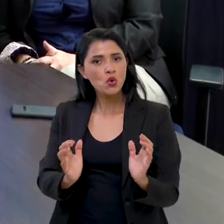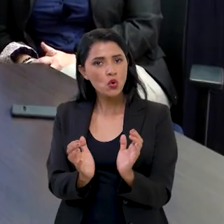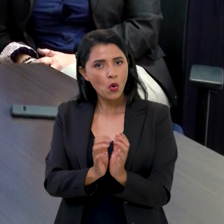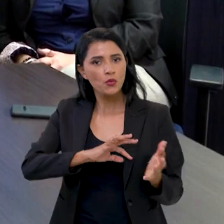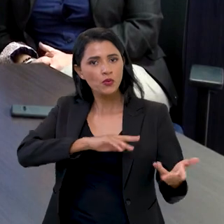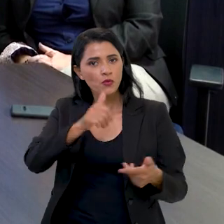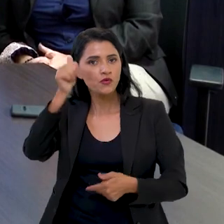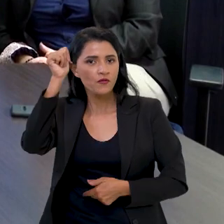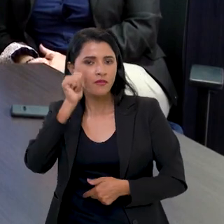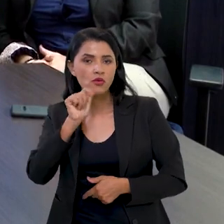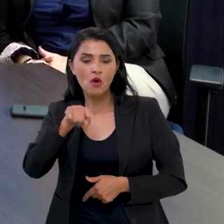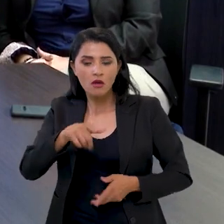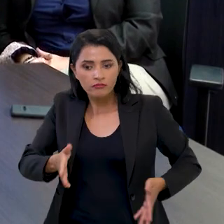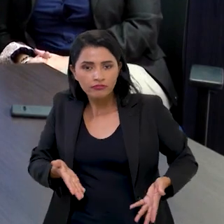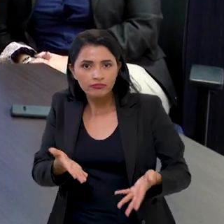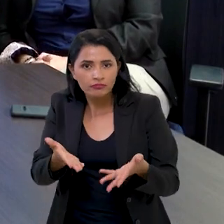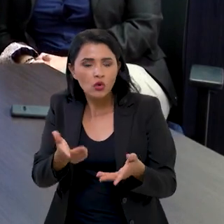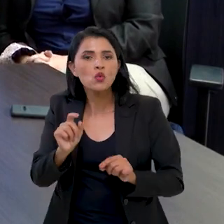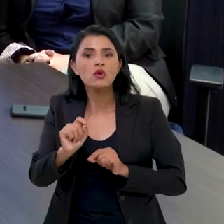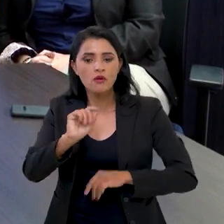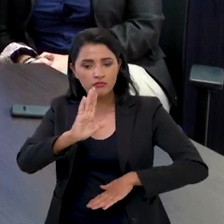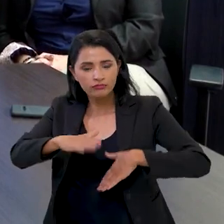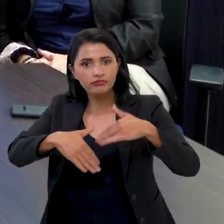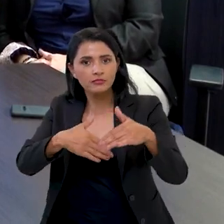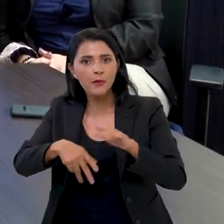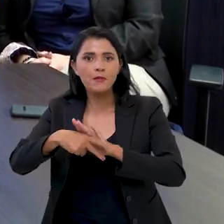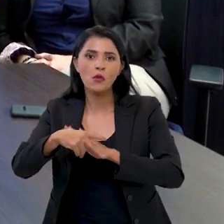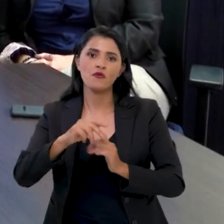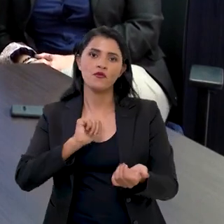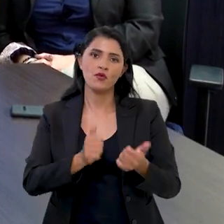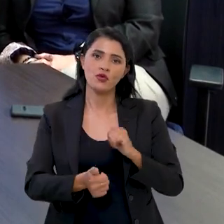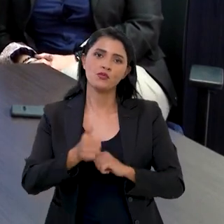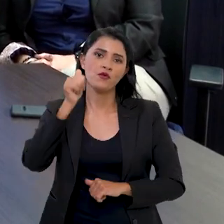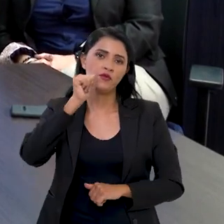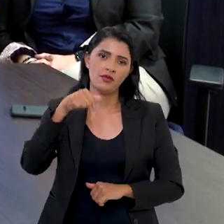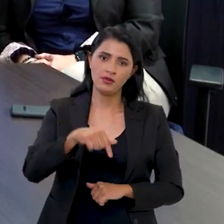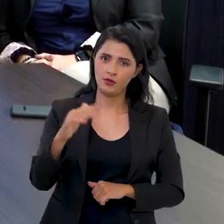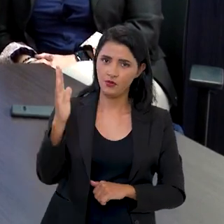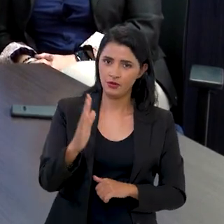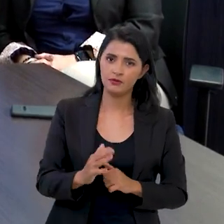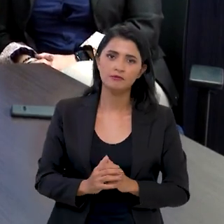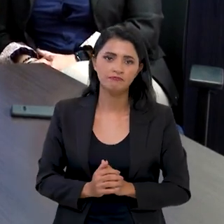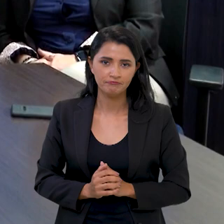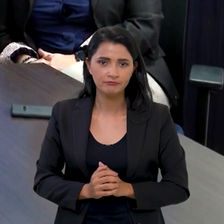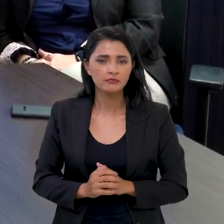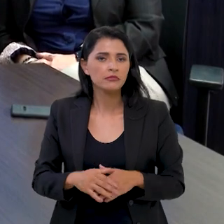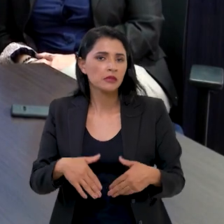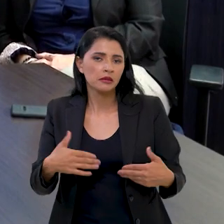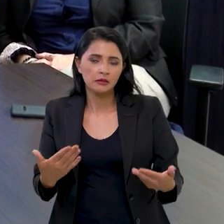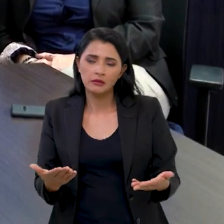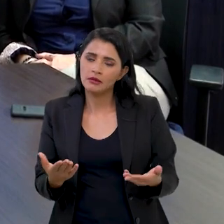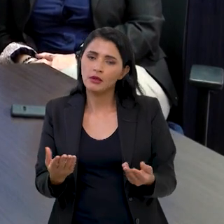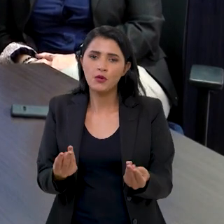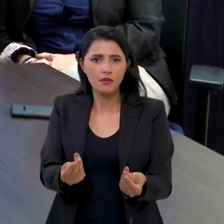Copa do Mundo Feminina seria a culminância de um processo de desenvolvimento do futebol feminino. Então,